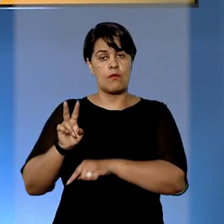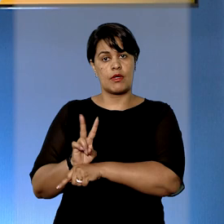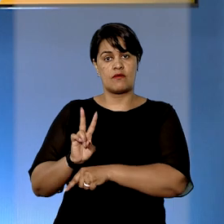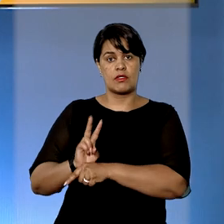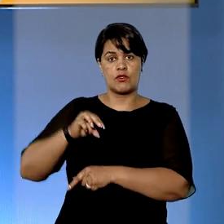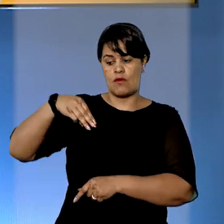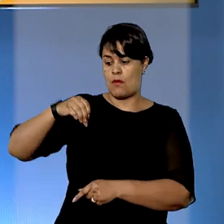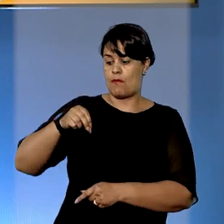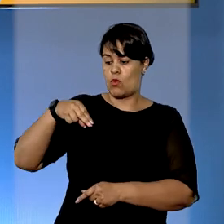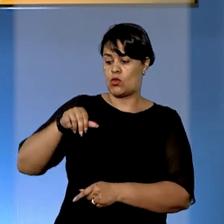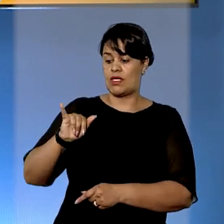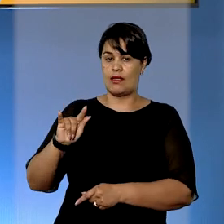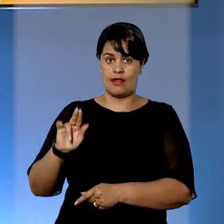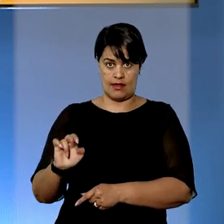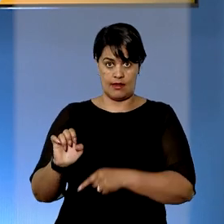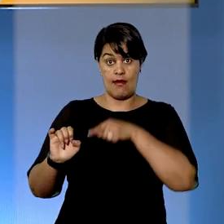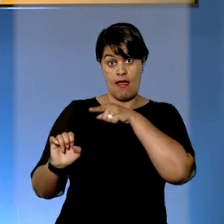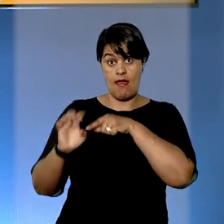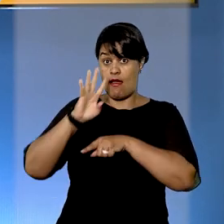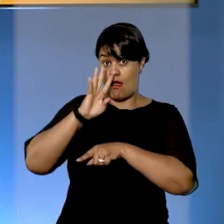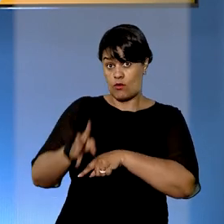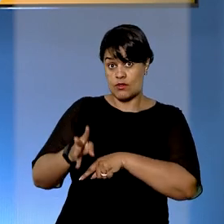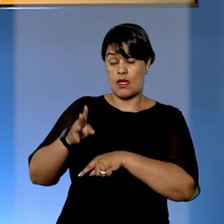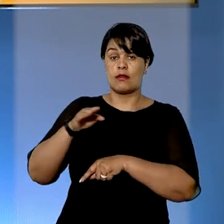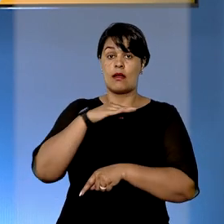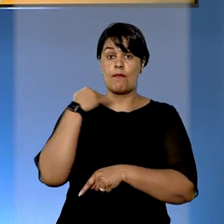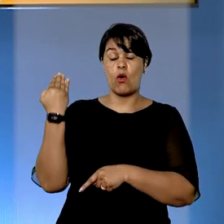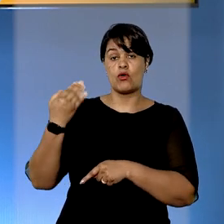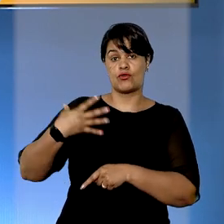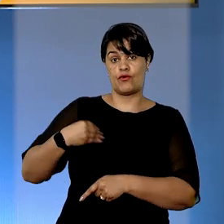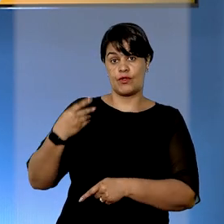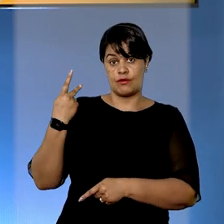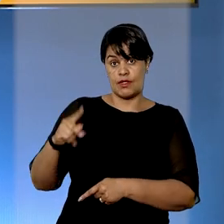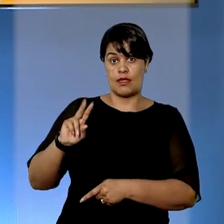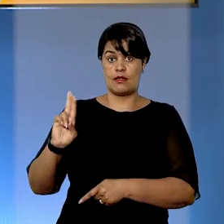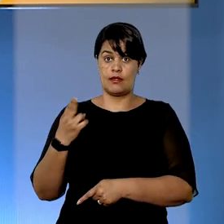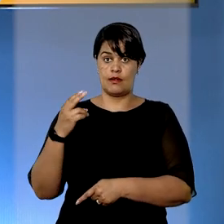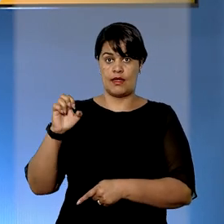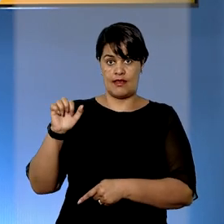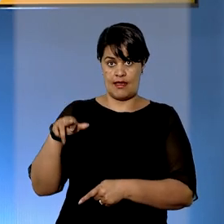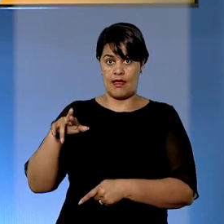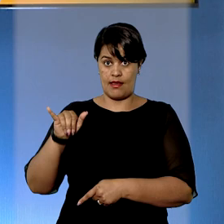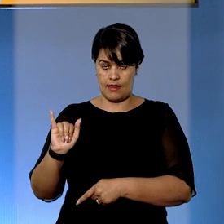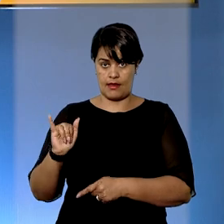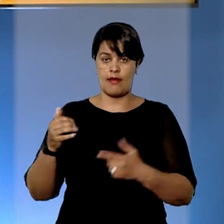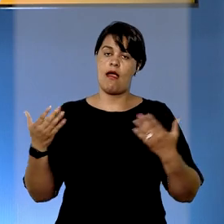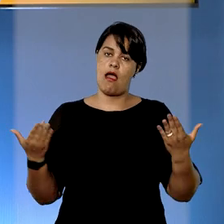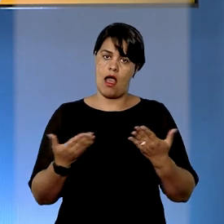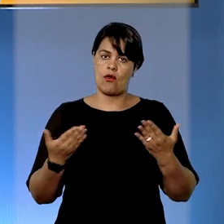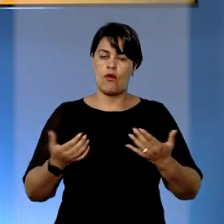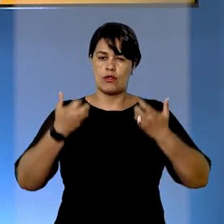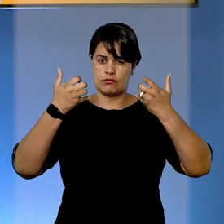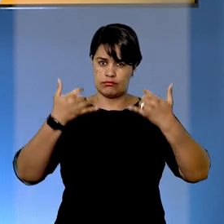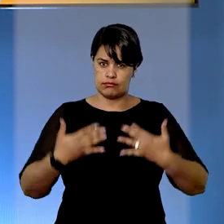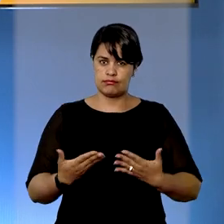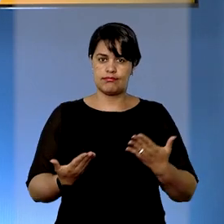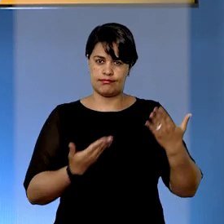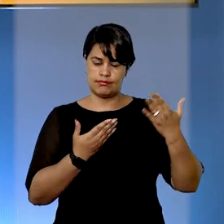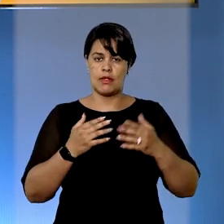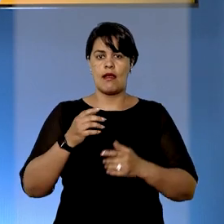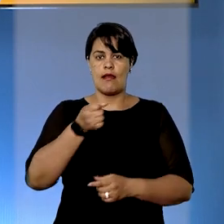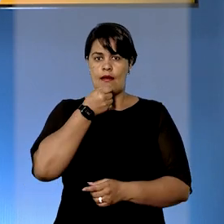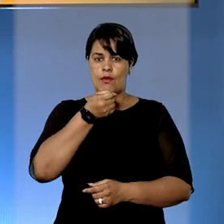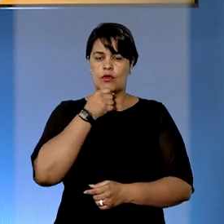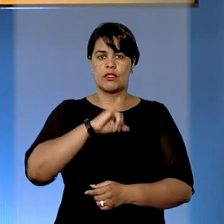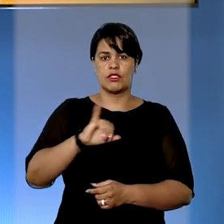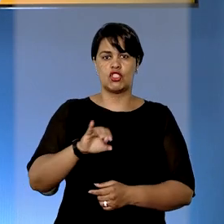preventiva de Monique Medeiros, acusada pela morte do filho Henrique Borel. Quem traz as informações da decisão é a